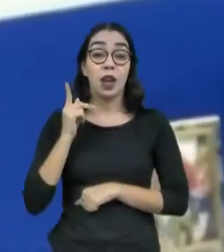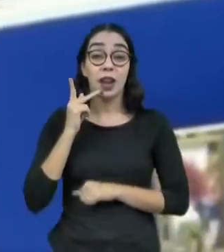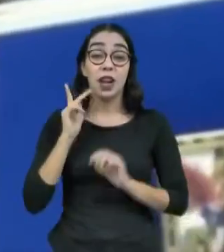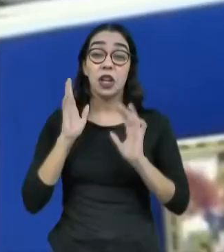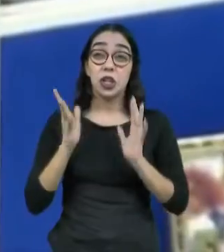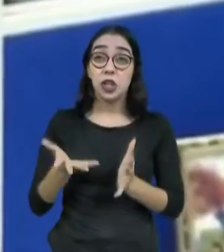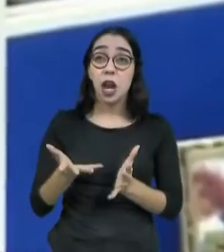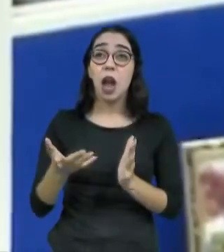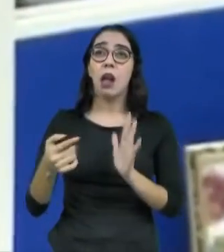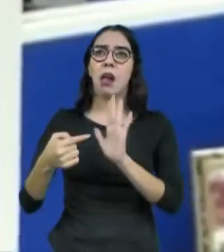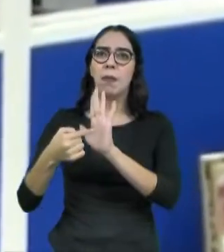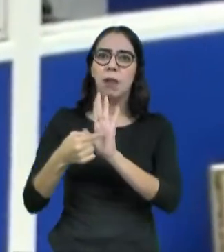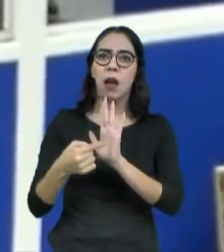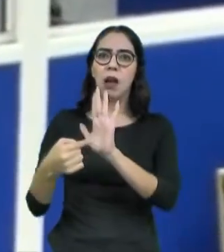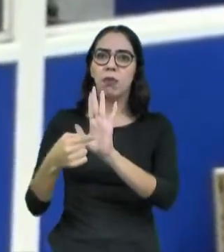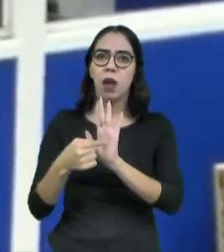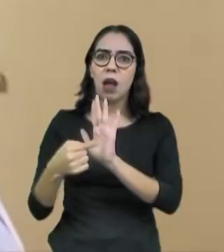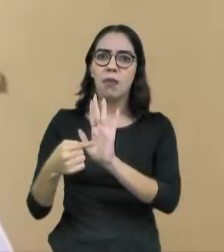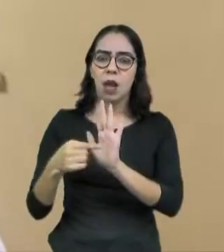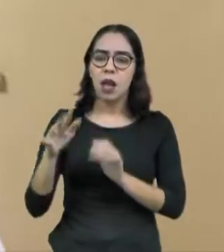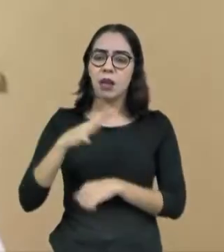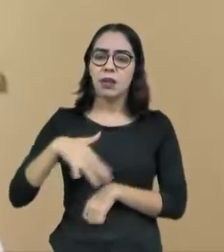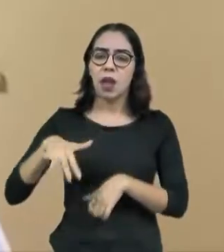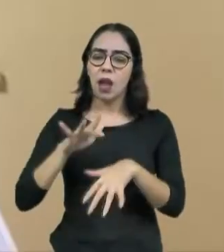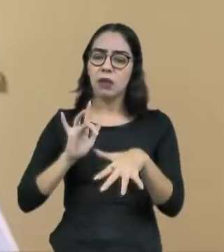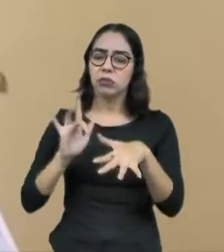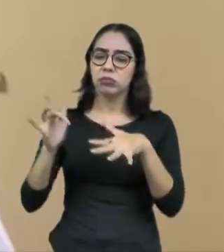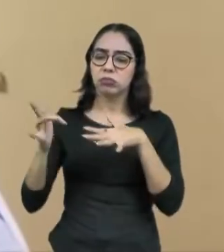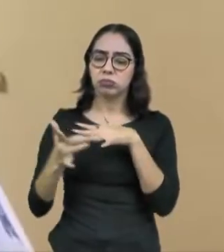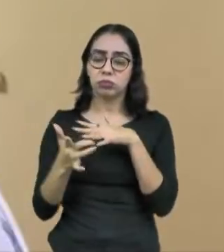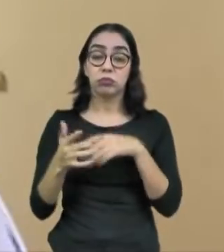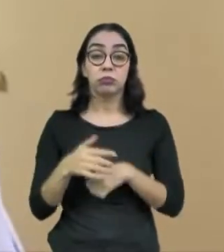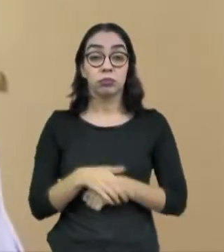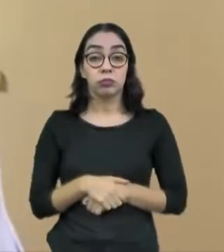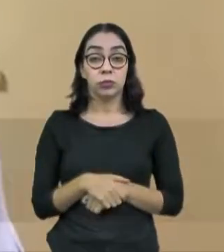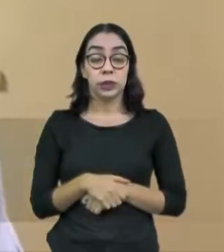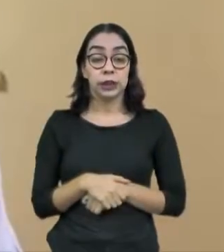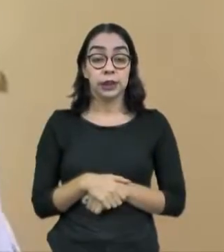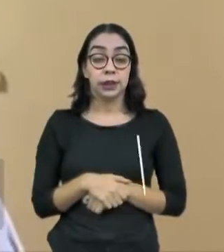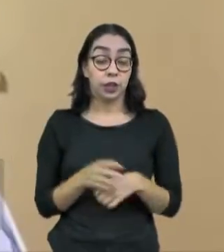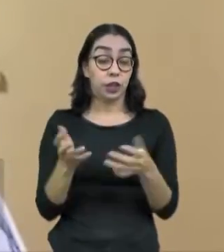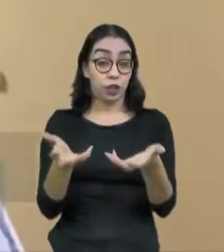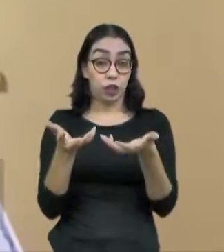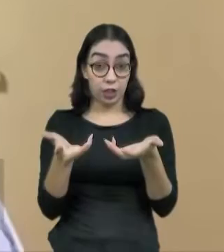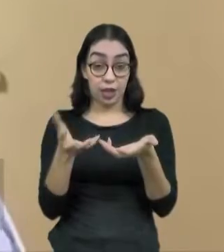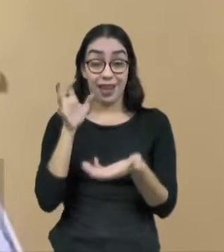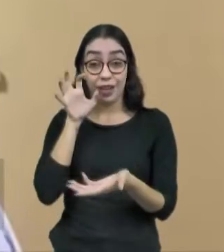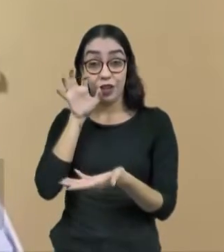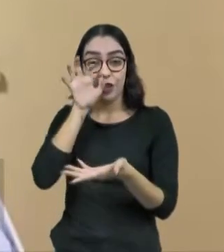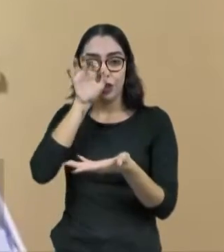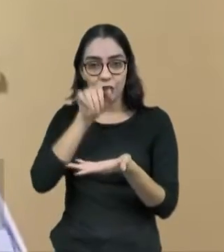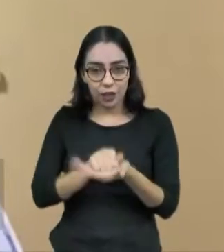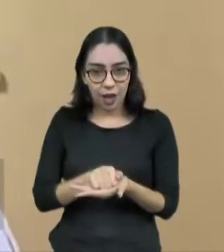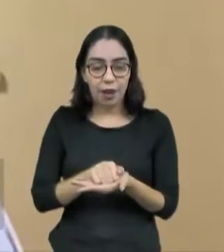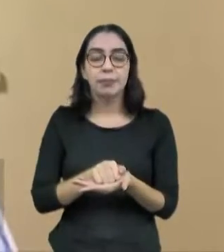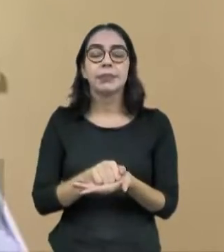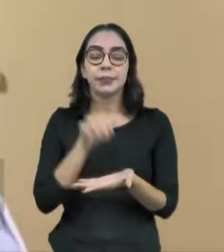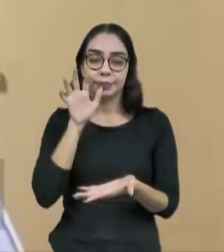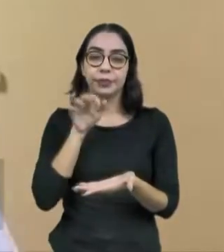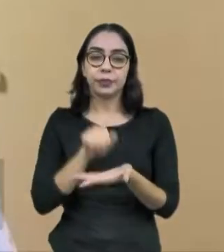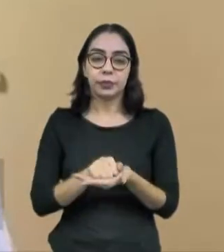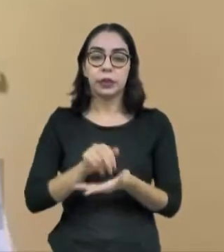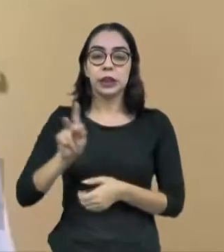de ataques nos meios virtuais. A gente busca recepcionar essas denúncias, esses casos de agressão que acontecem